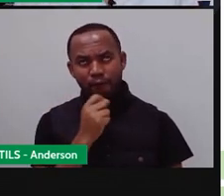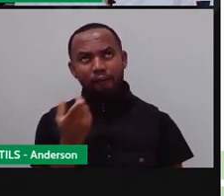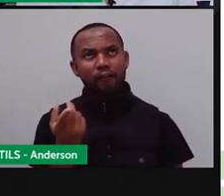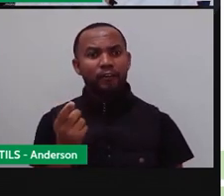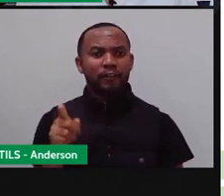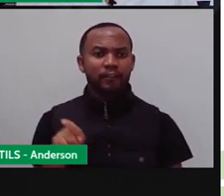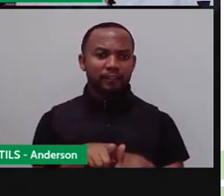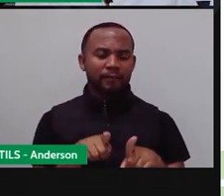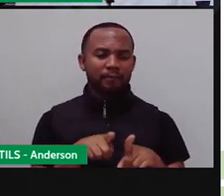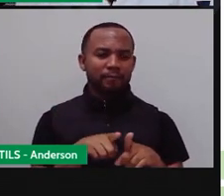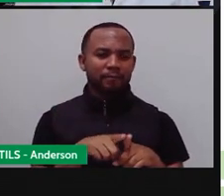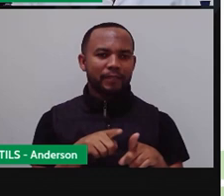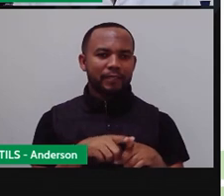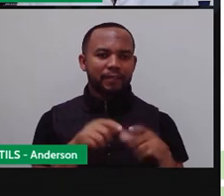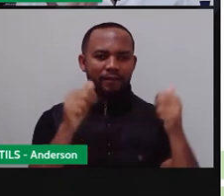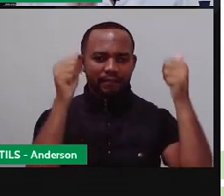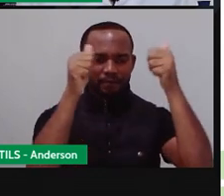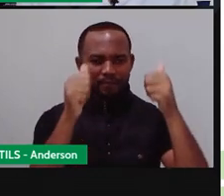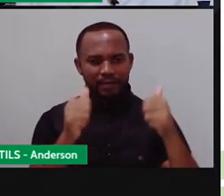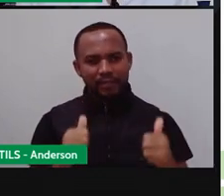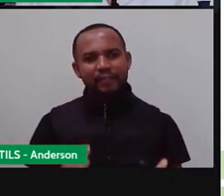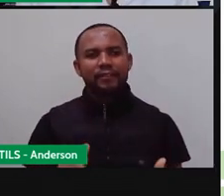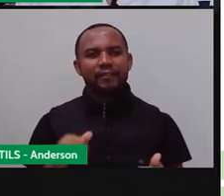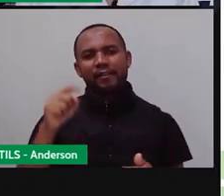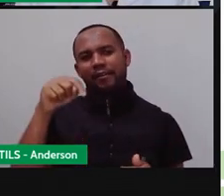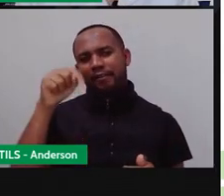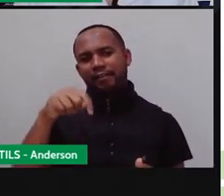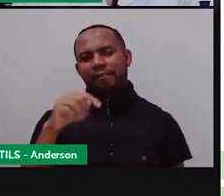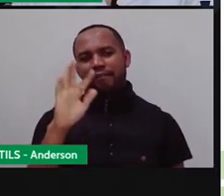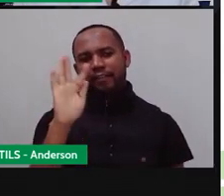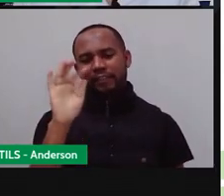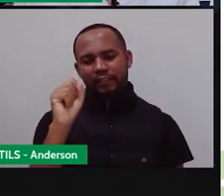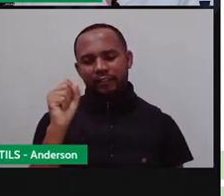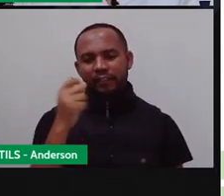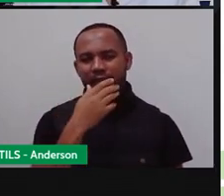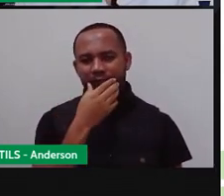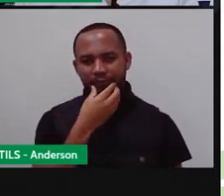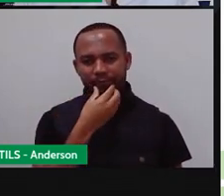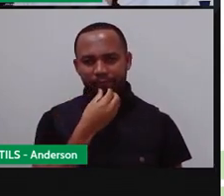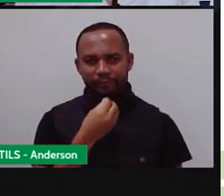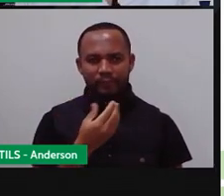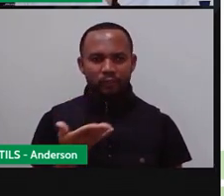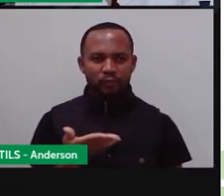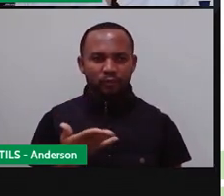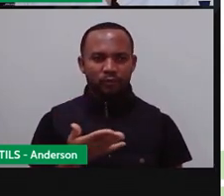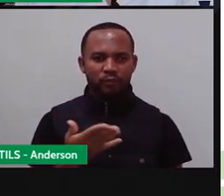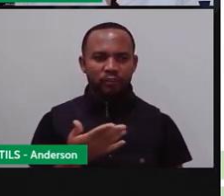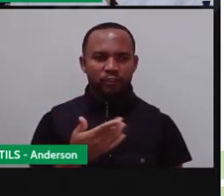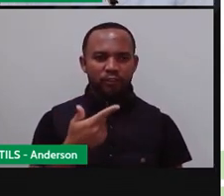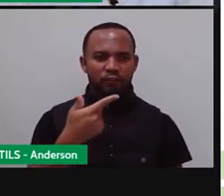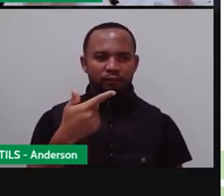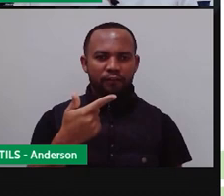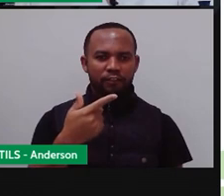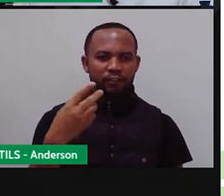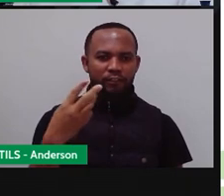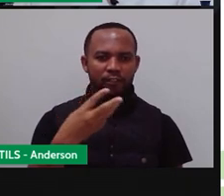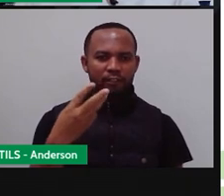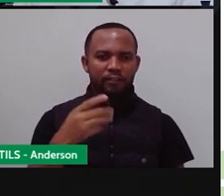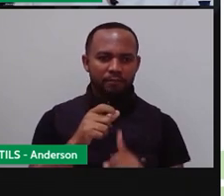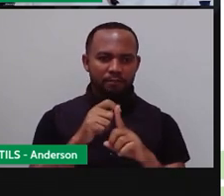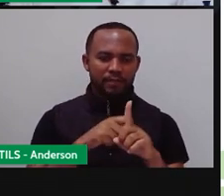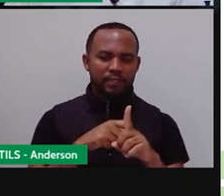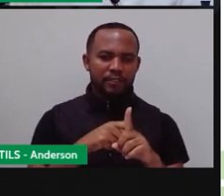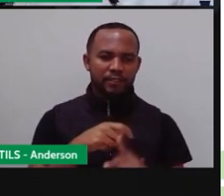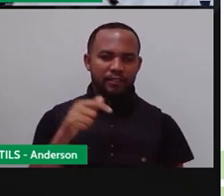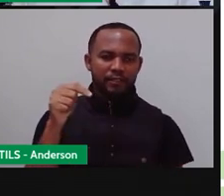cidade, Nossa Senhora Santana. Nossa aula de número 141, hoje, dia 23 do mês 7 de 2021, sexta